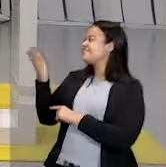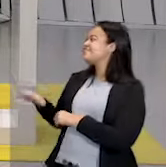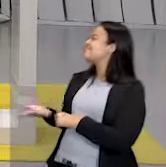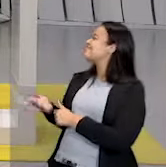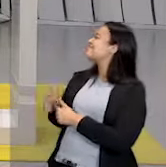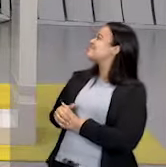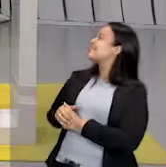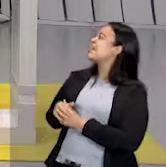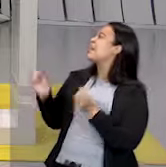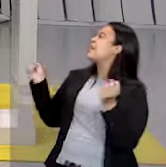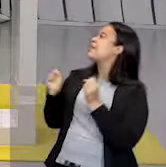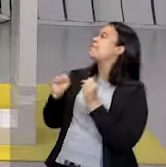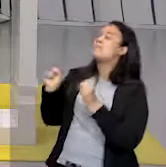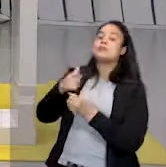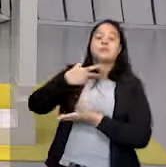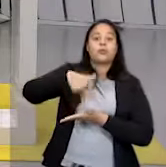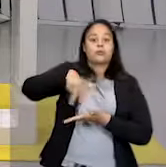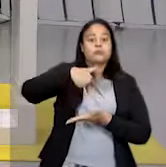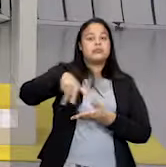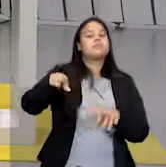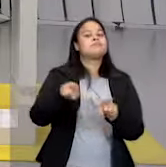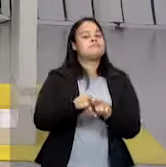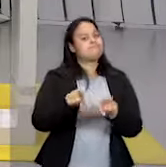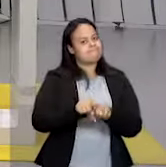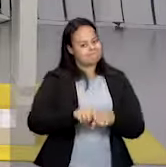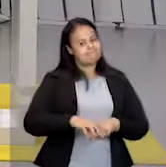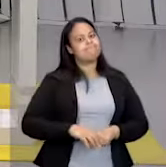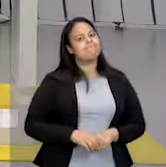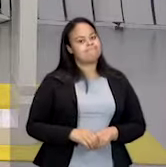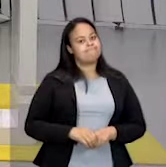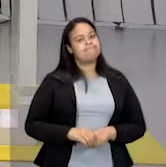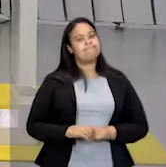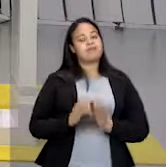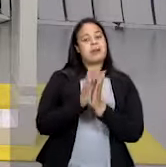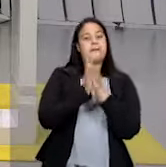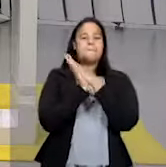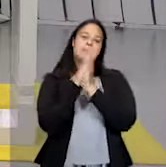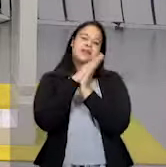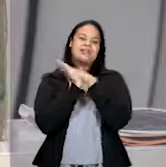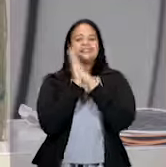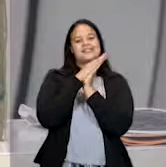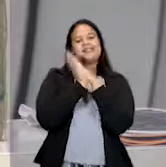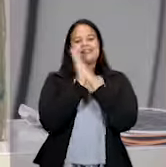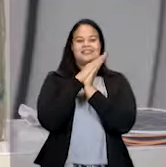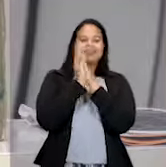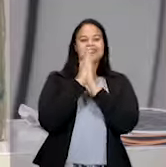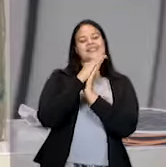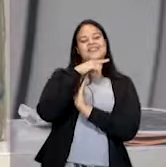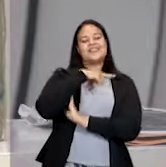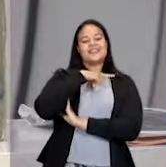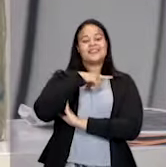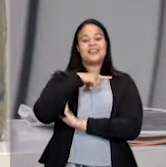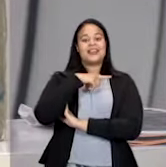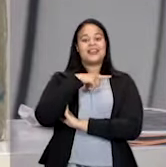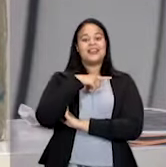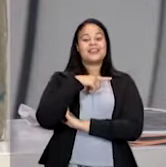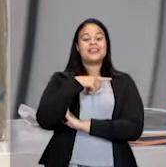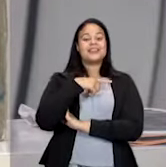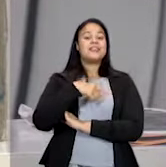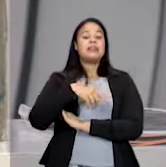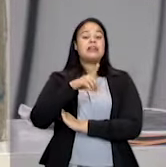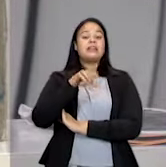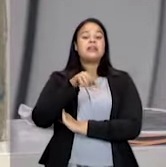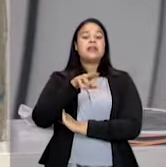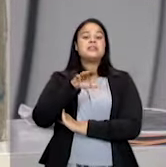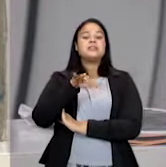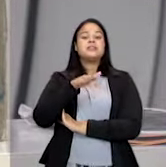eu sou muito apaixonada com dança. E aí eu fiz uma bonequinha estilizada de dança do ventre. Que